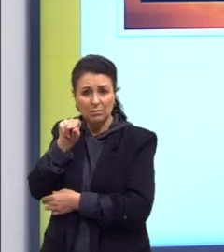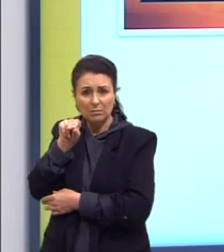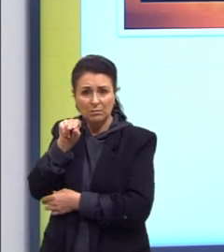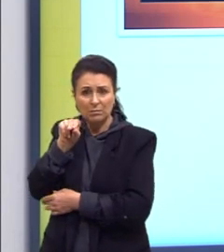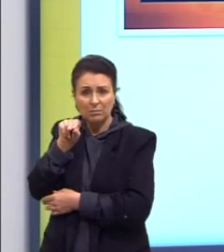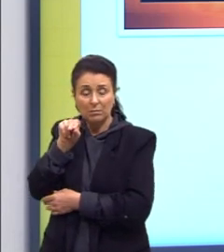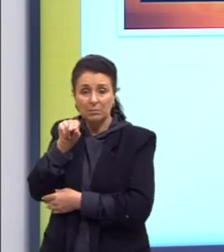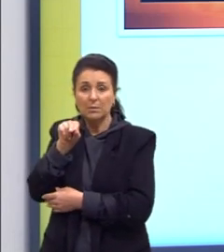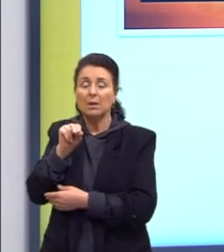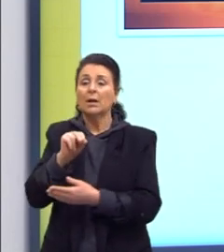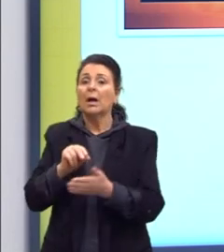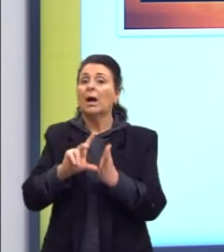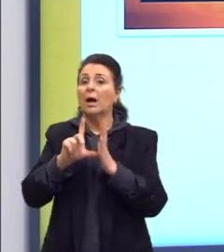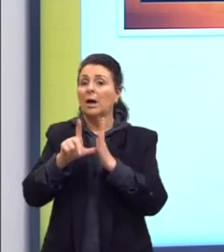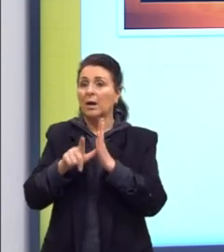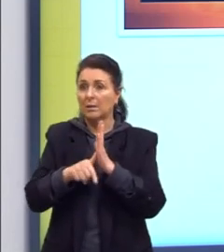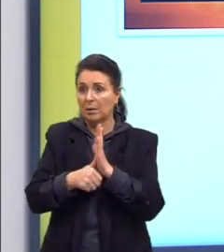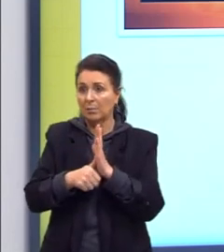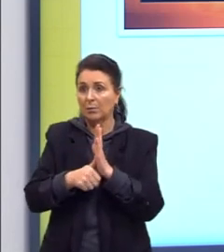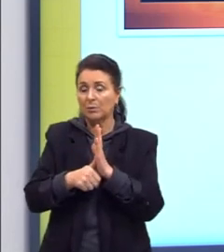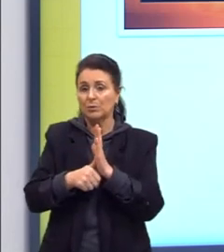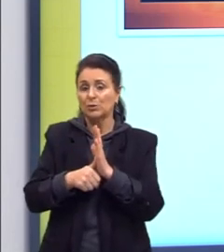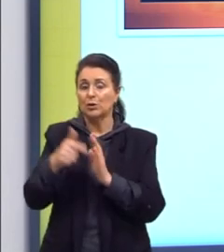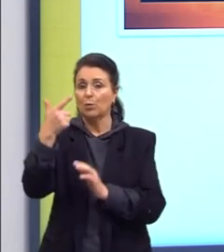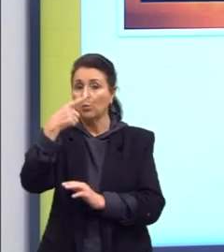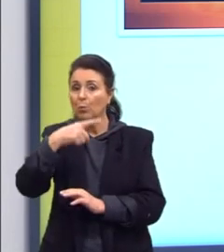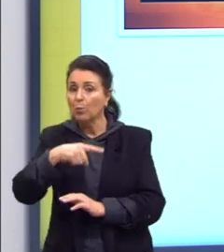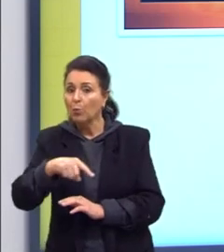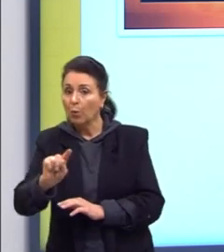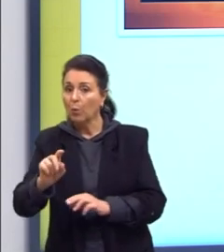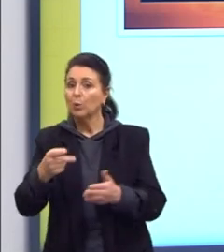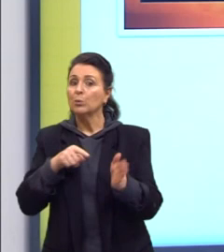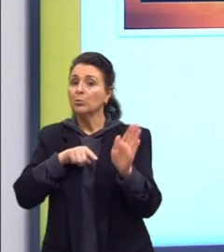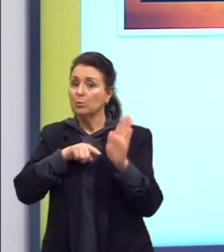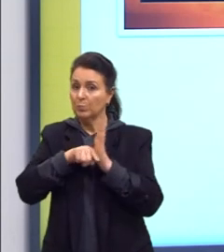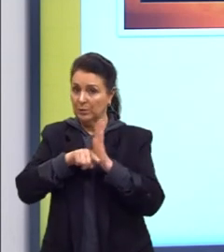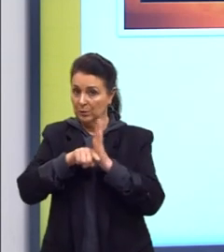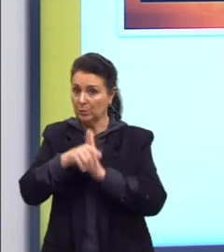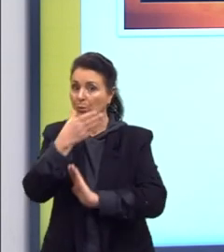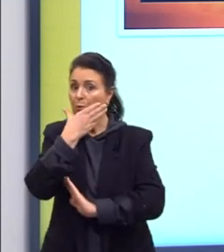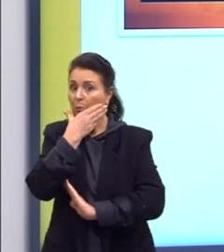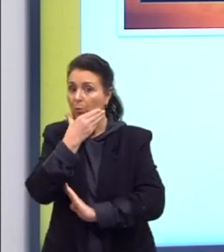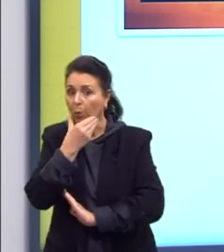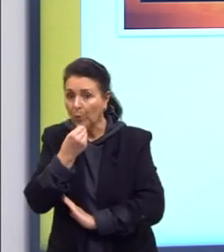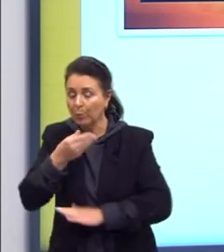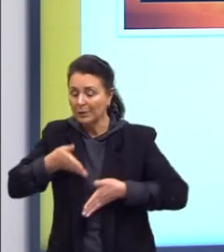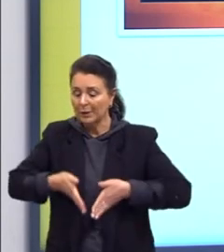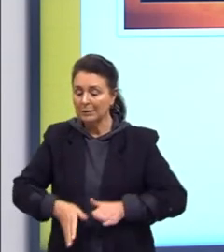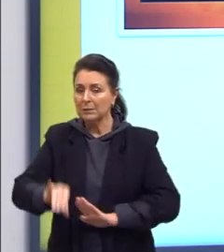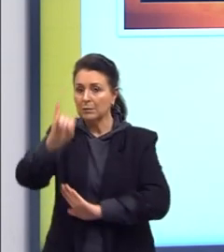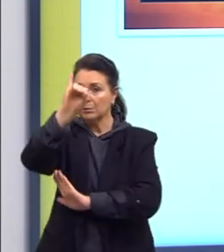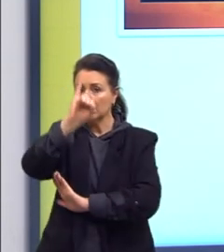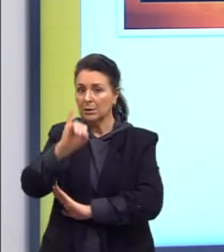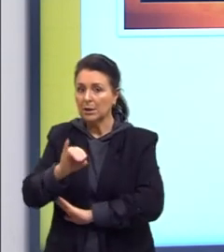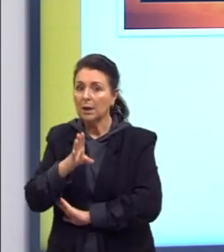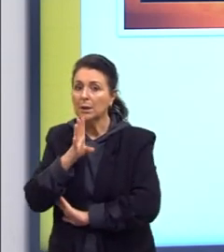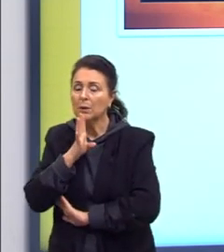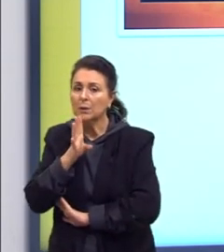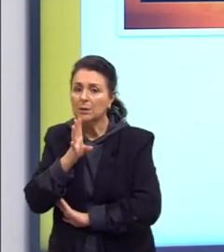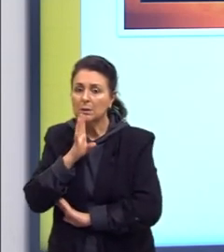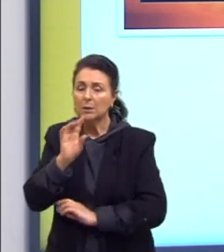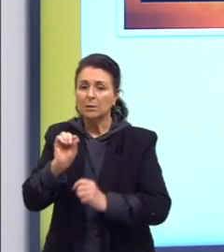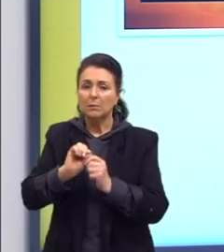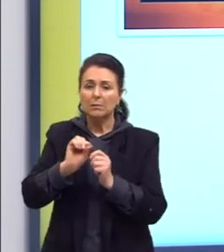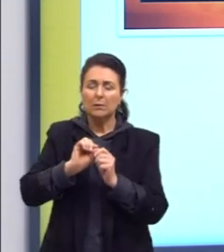aí chegou o Francesco Reddi, o físico italiano, que é conhecido pela sua experiência realizada